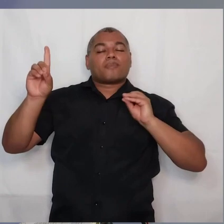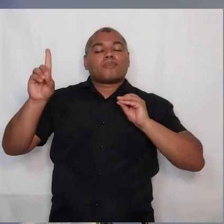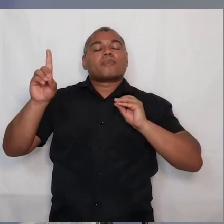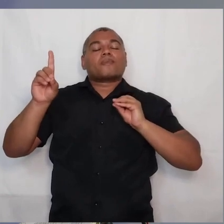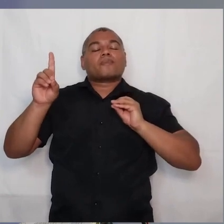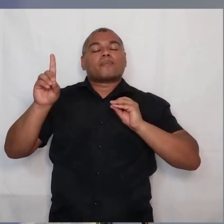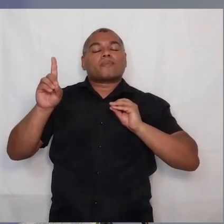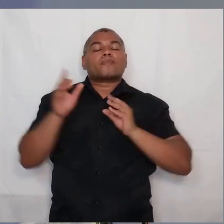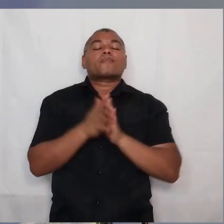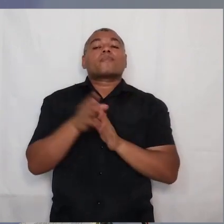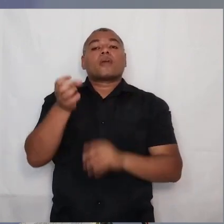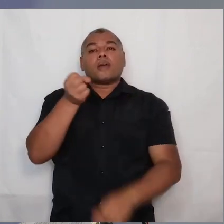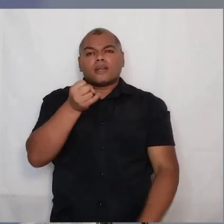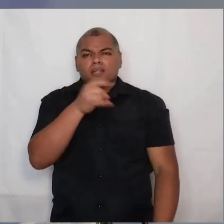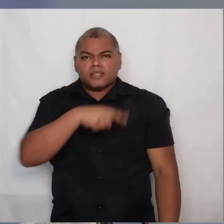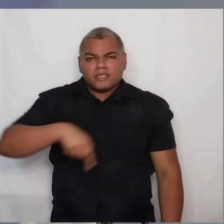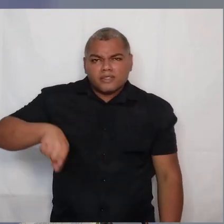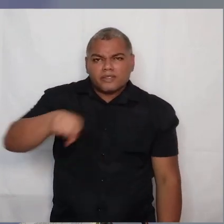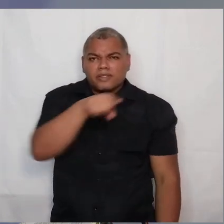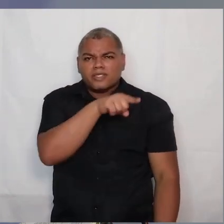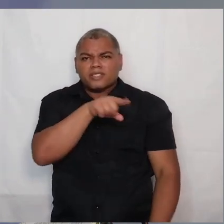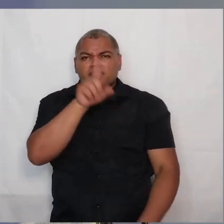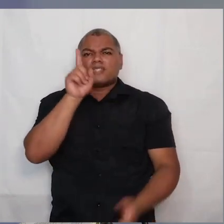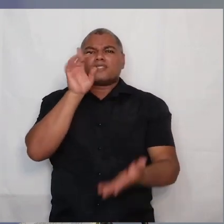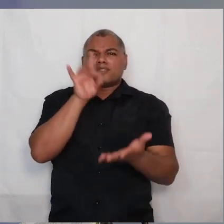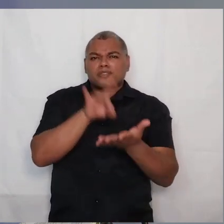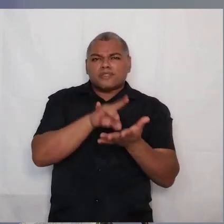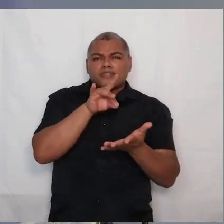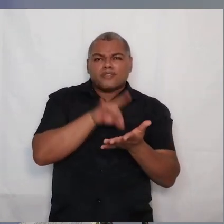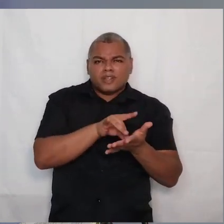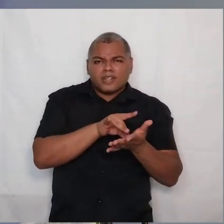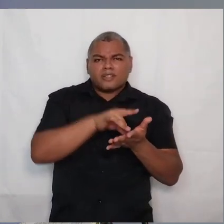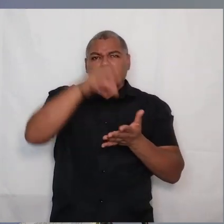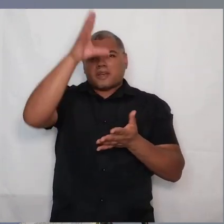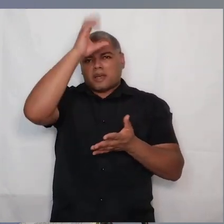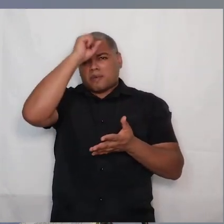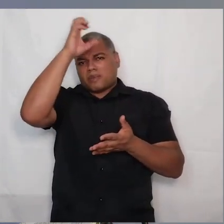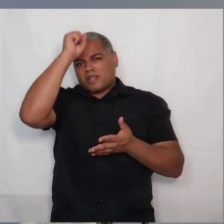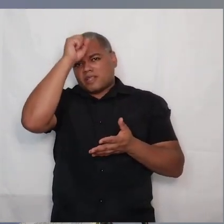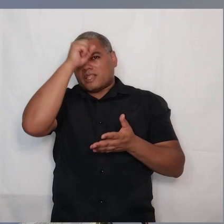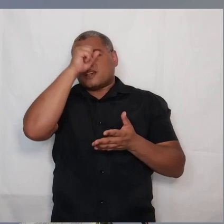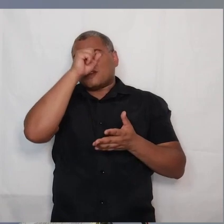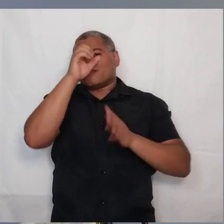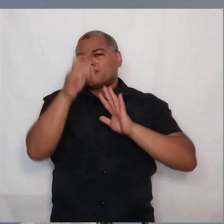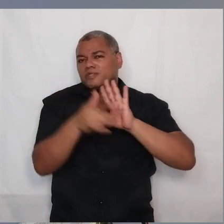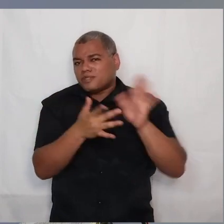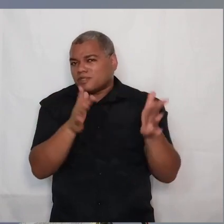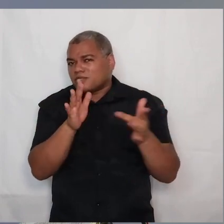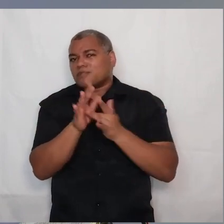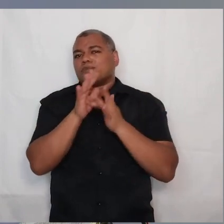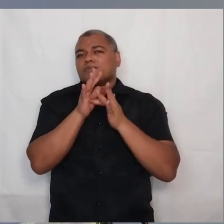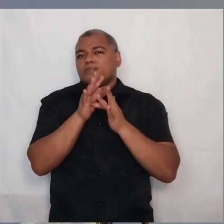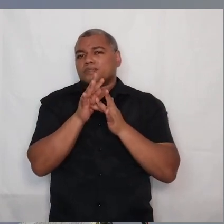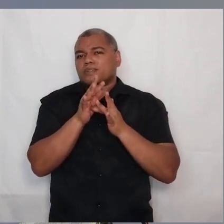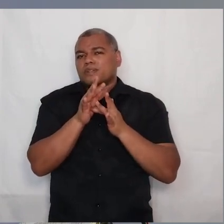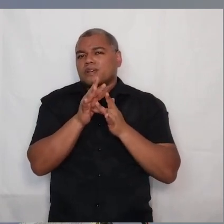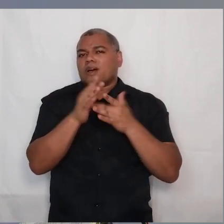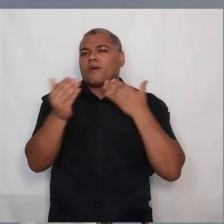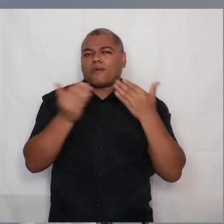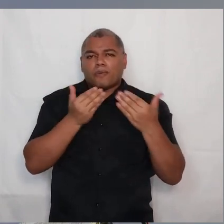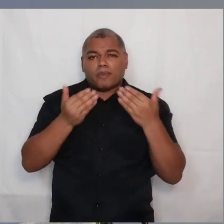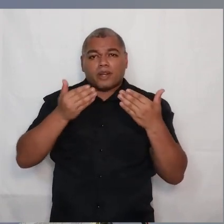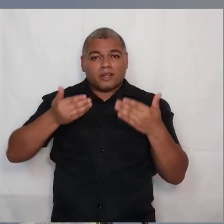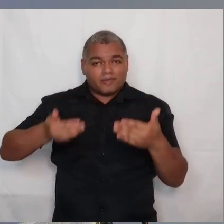que vocês, de fato, ouviram falar dele, nele foram instruídos, segundo é a verdade em Jesus, quanto à maneira antiga de viver.